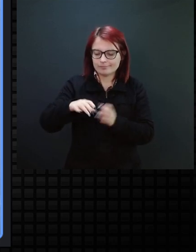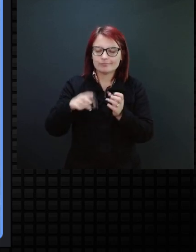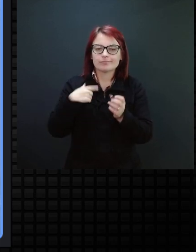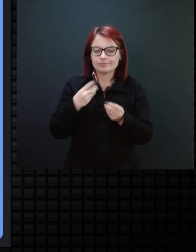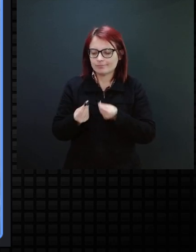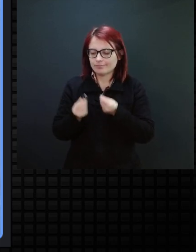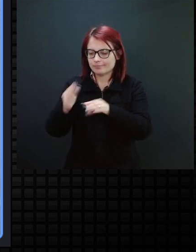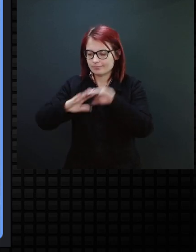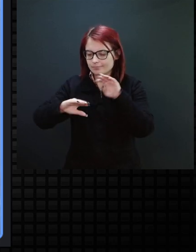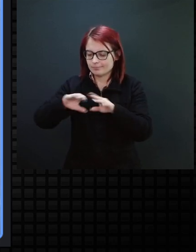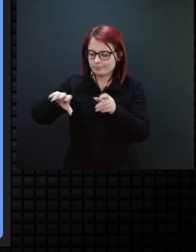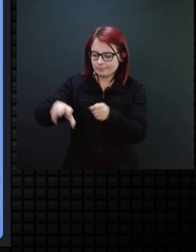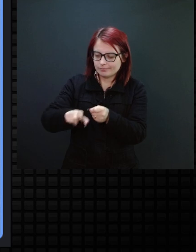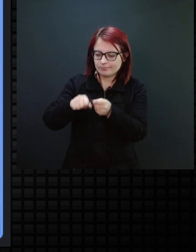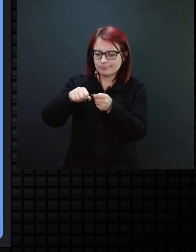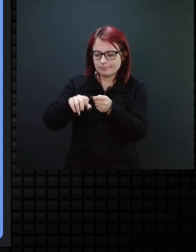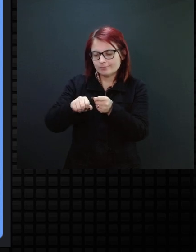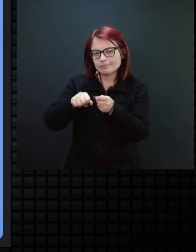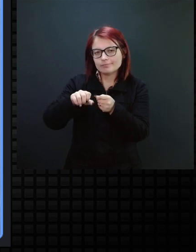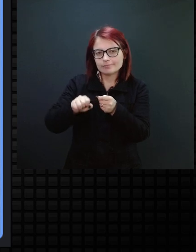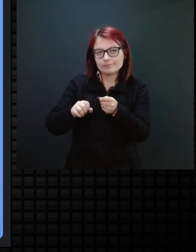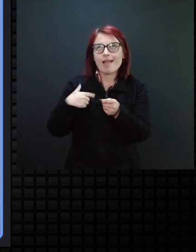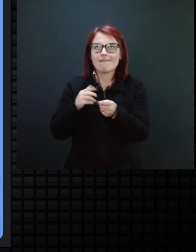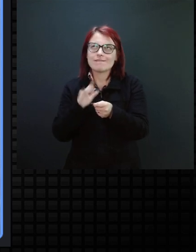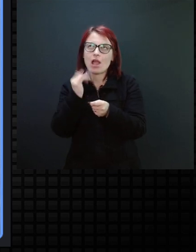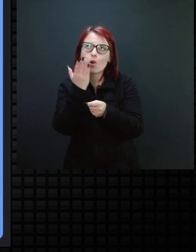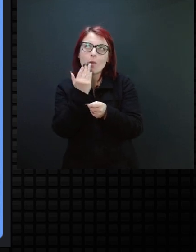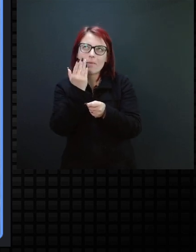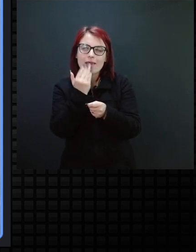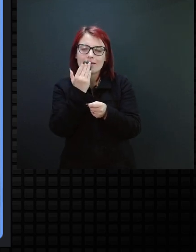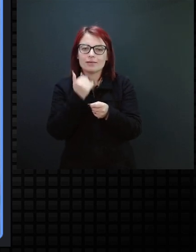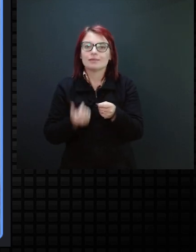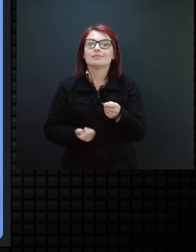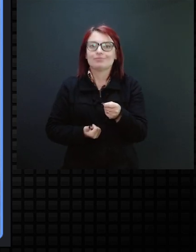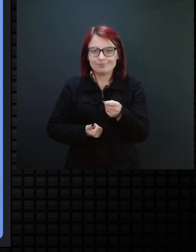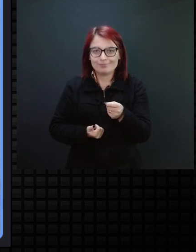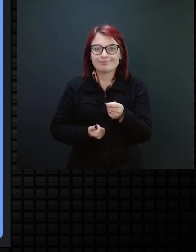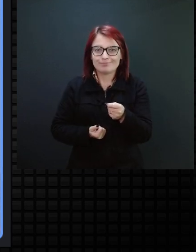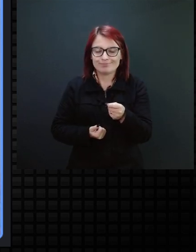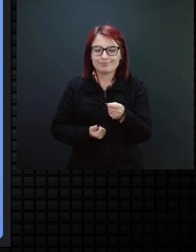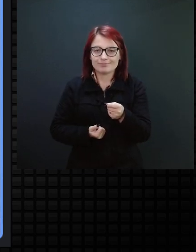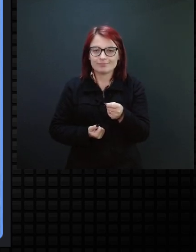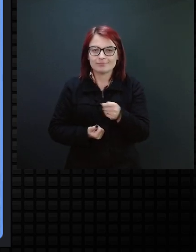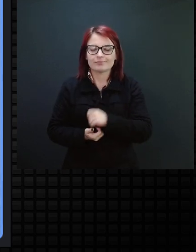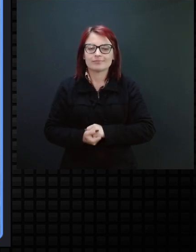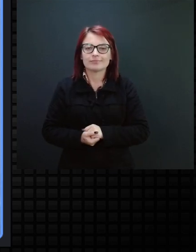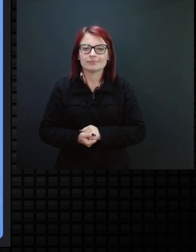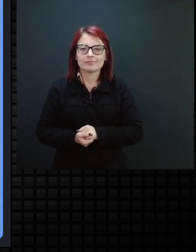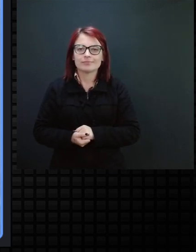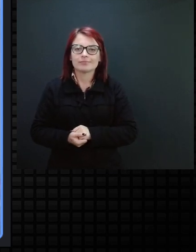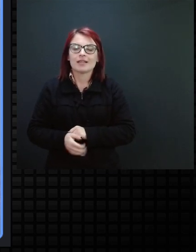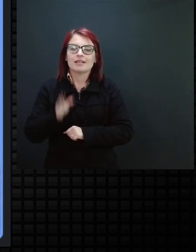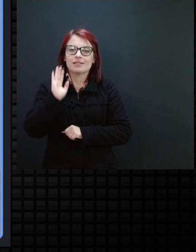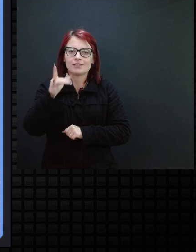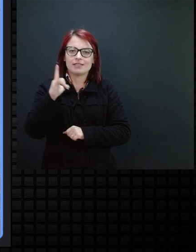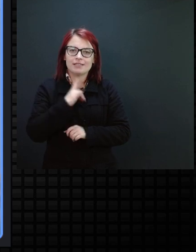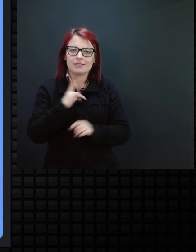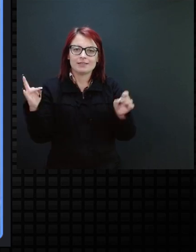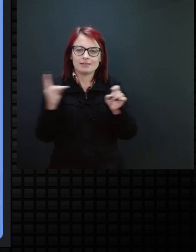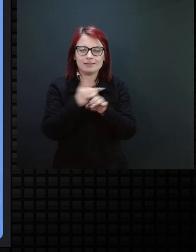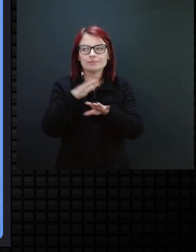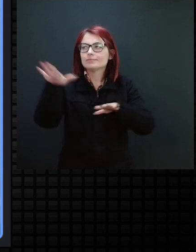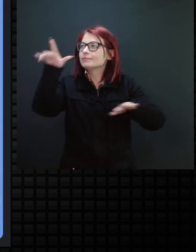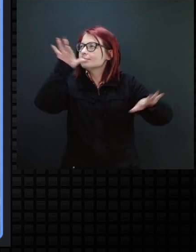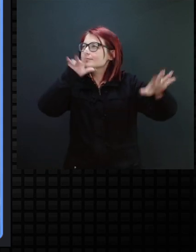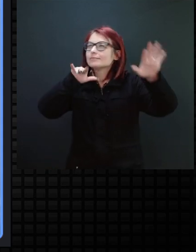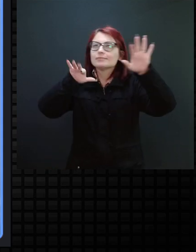segurando aquela colherzinha, manipulando juntos, já tem toda uma atmosfera com o cheirinho da comida, né,